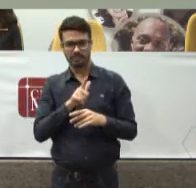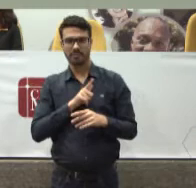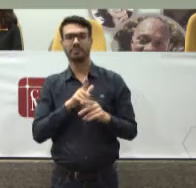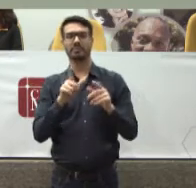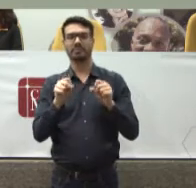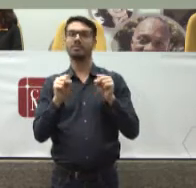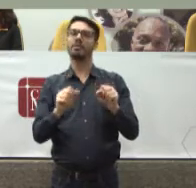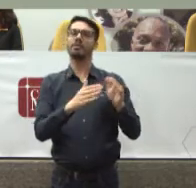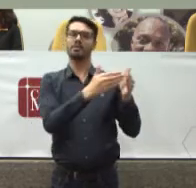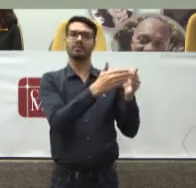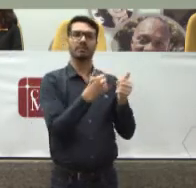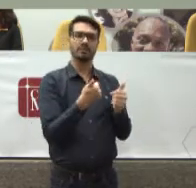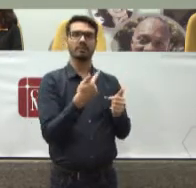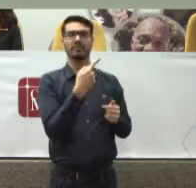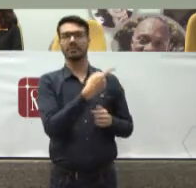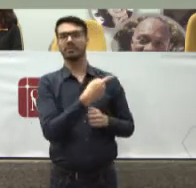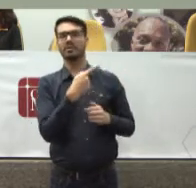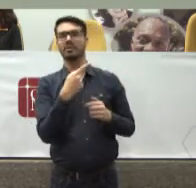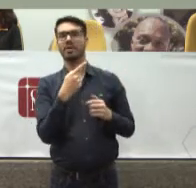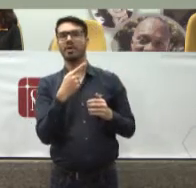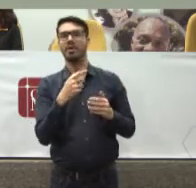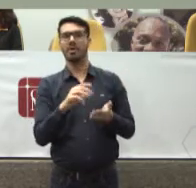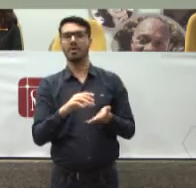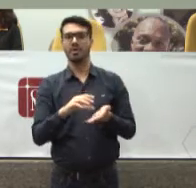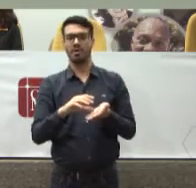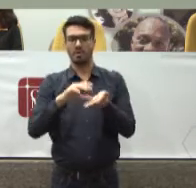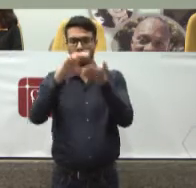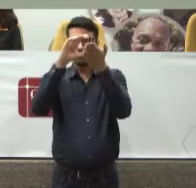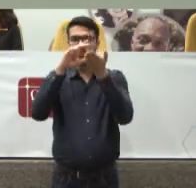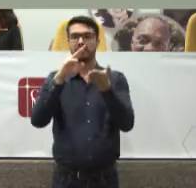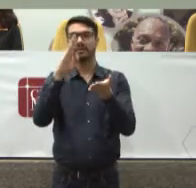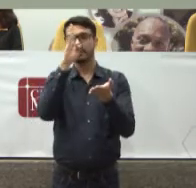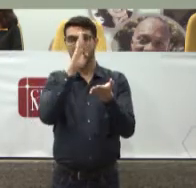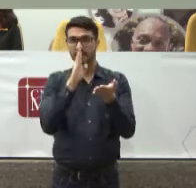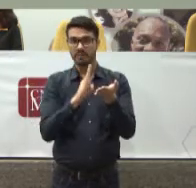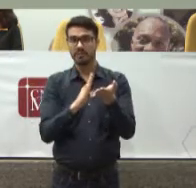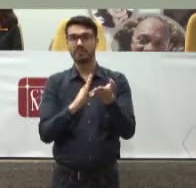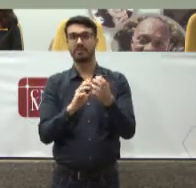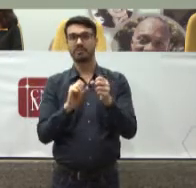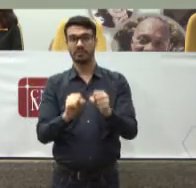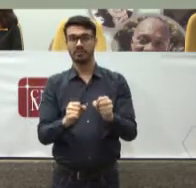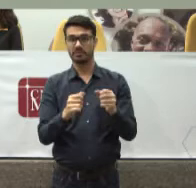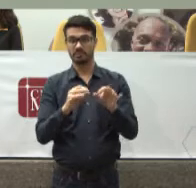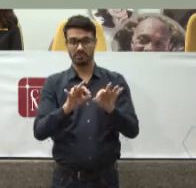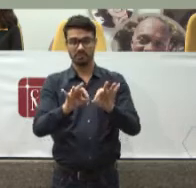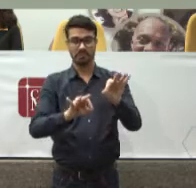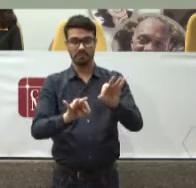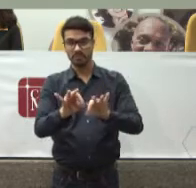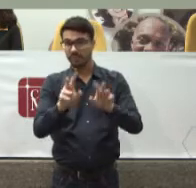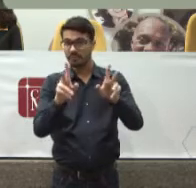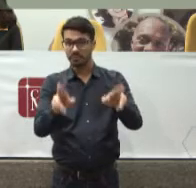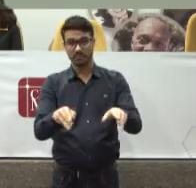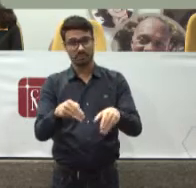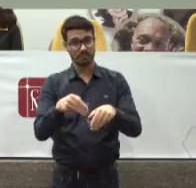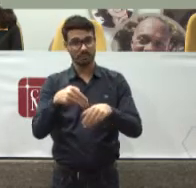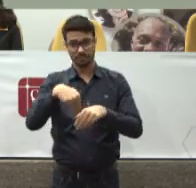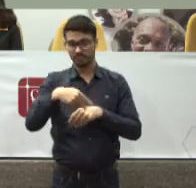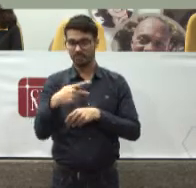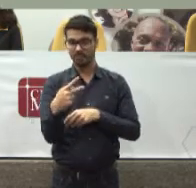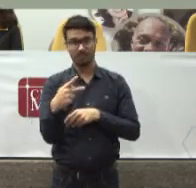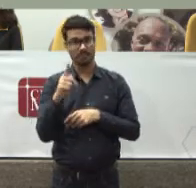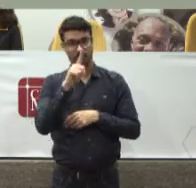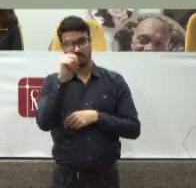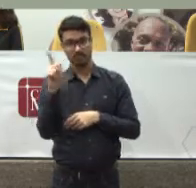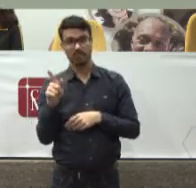De solicitar E o comitê Nacional Determinar A sua elaboração E aqui também O ministério Público Gebran